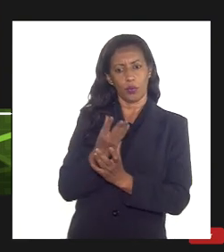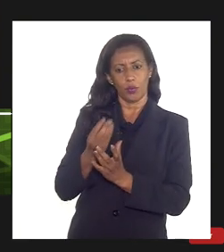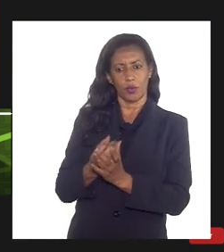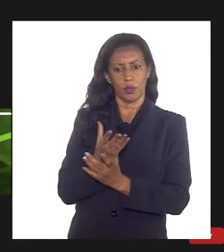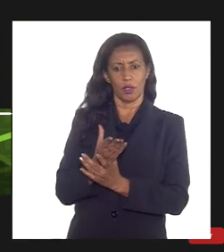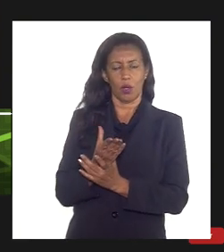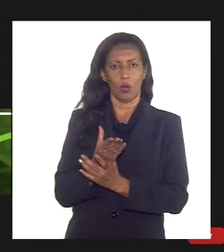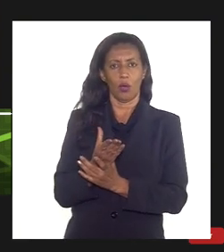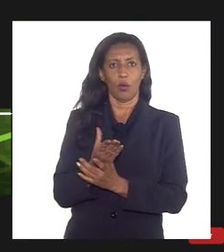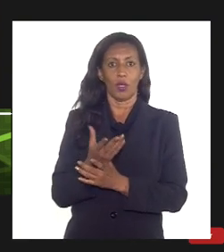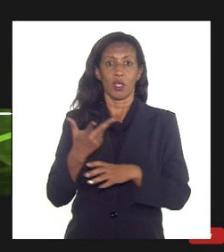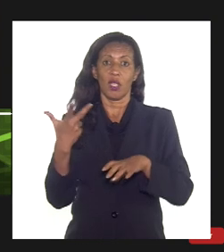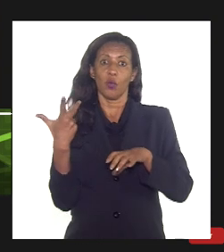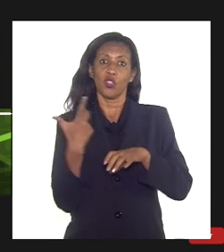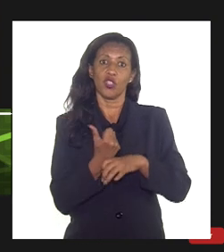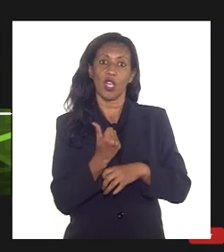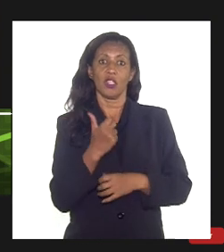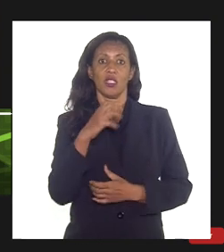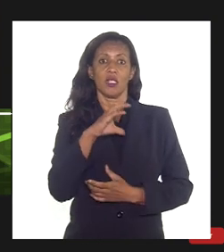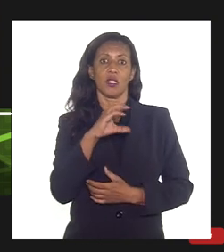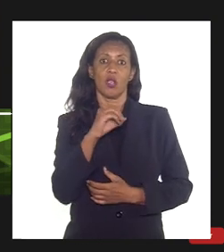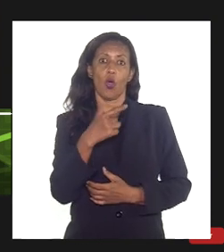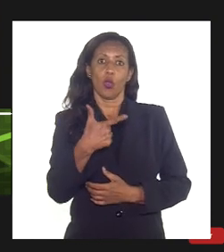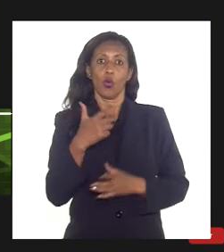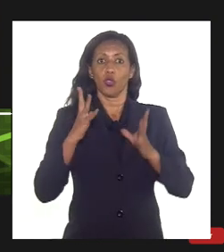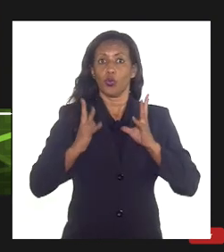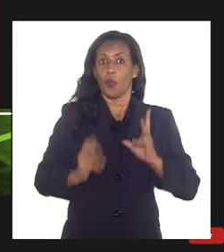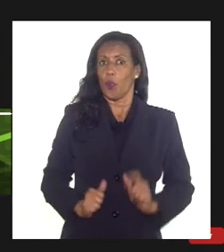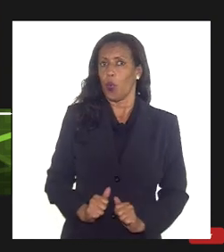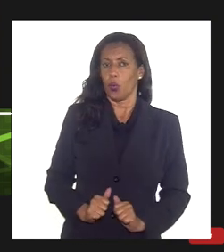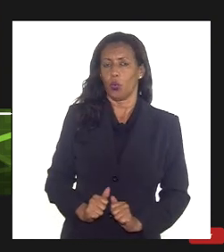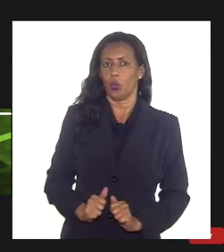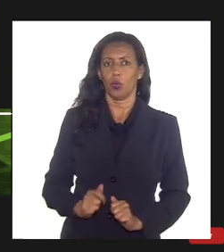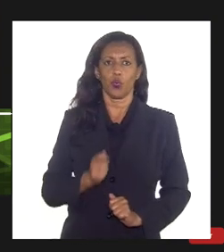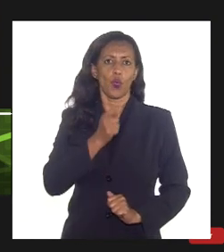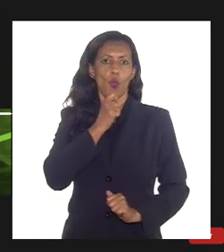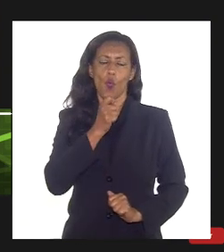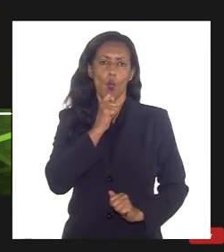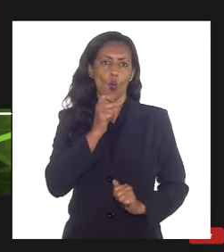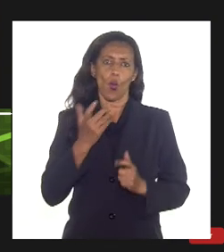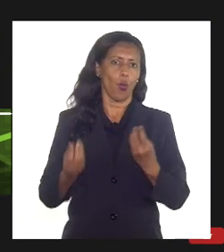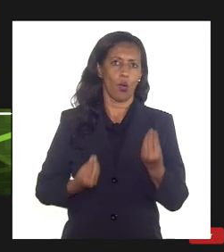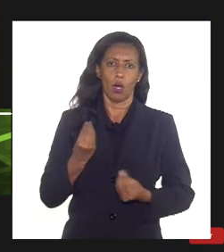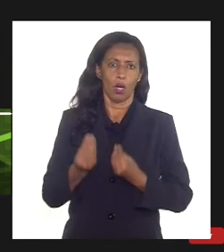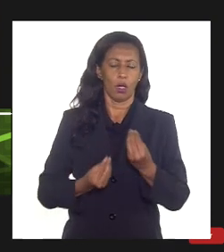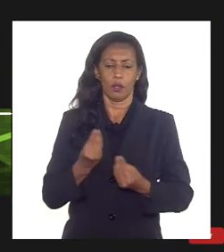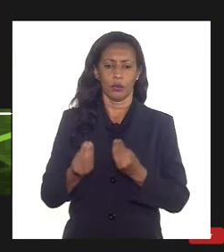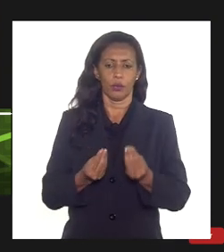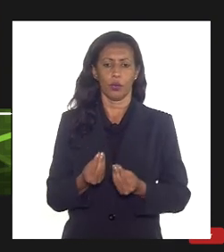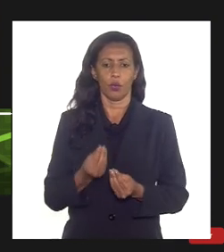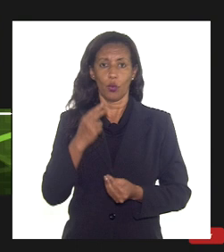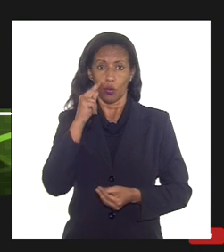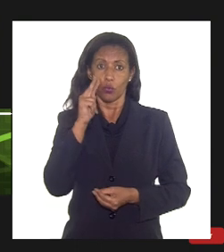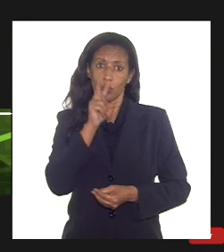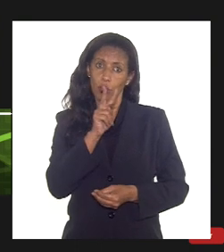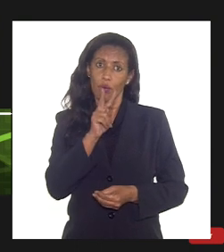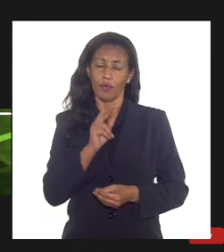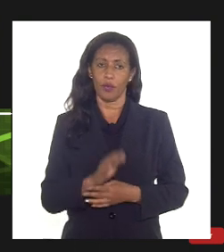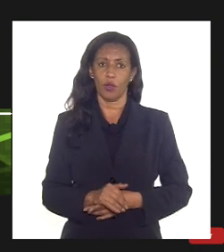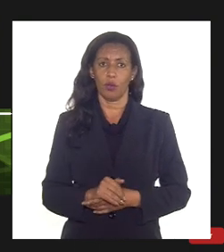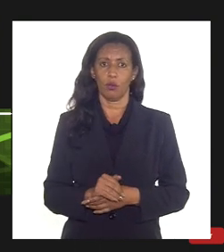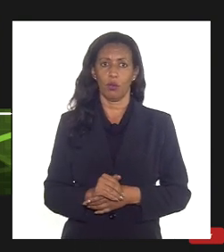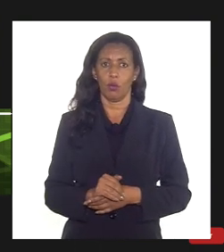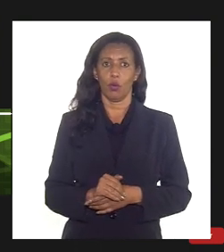CO2 puro lá é impossível só por vista técnico uma unidade de grande porte você viu ali o